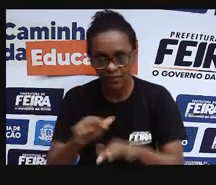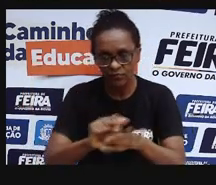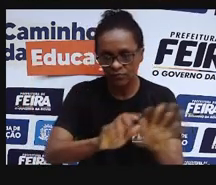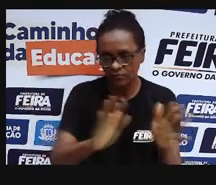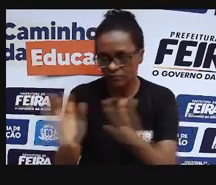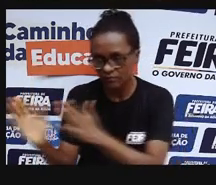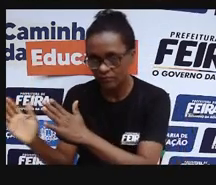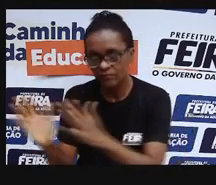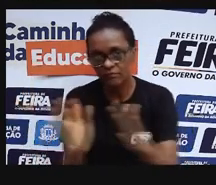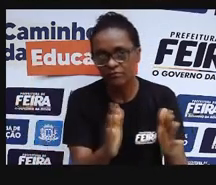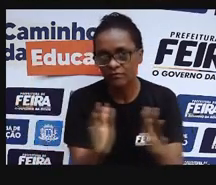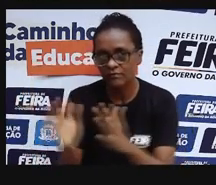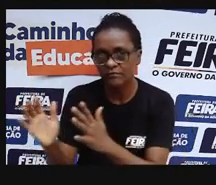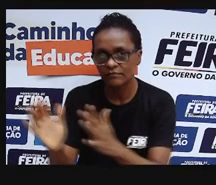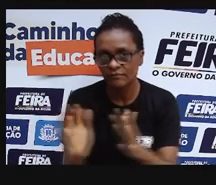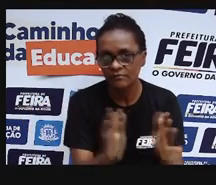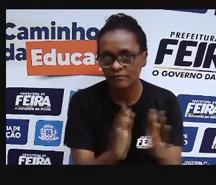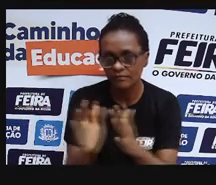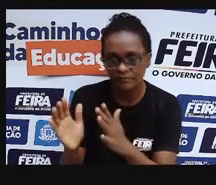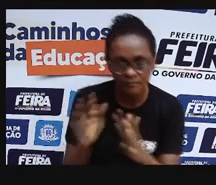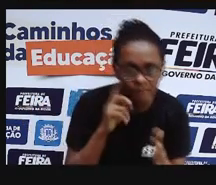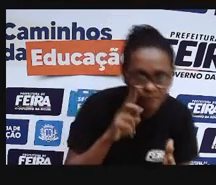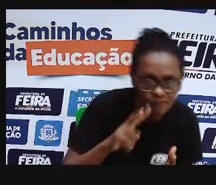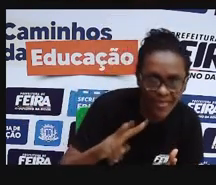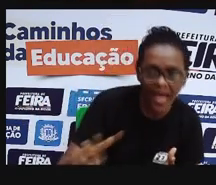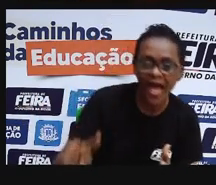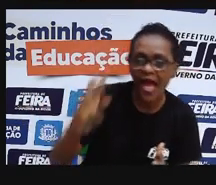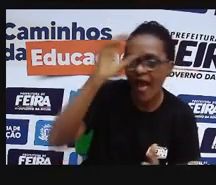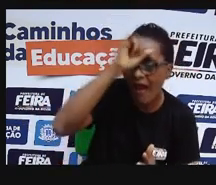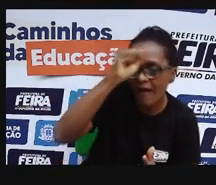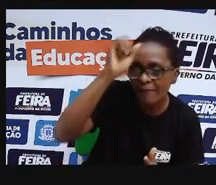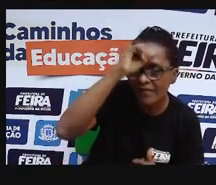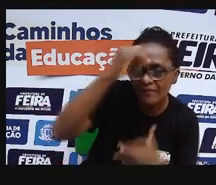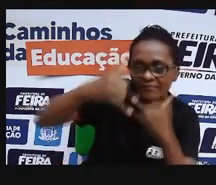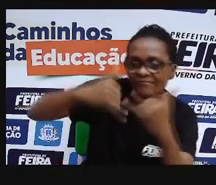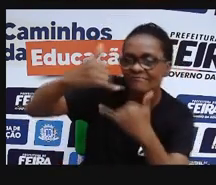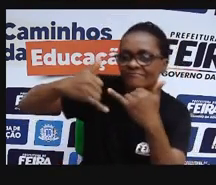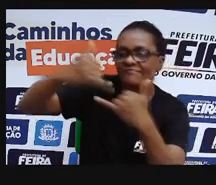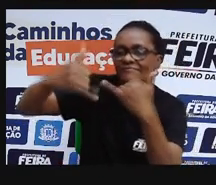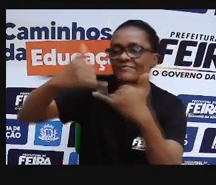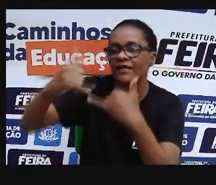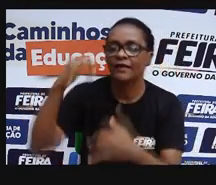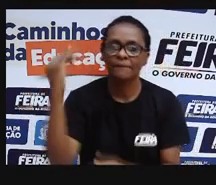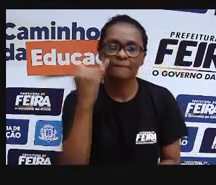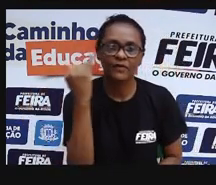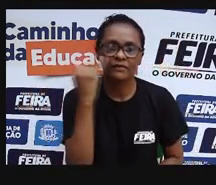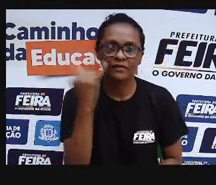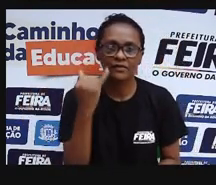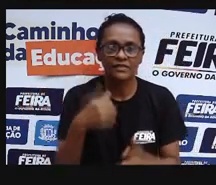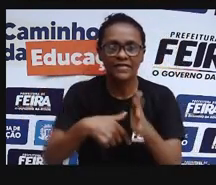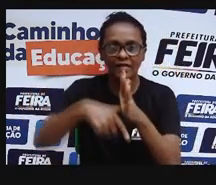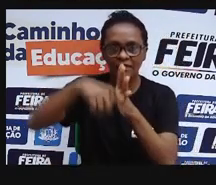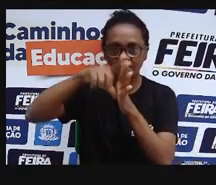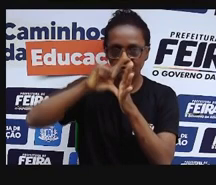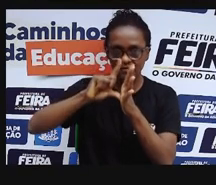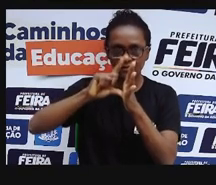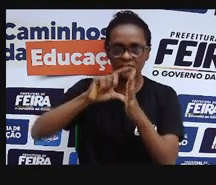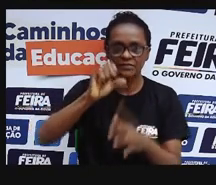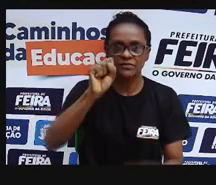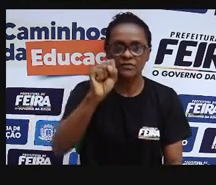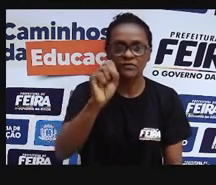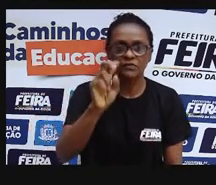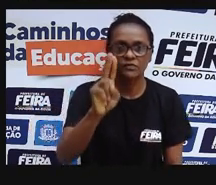sistema único de saúde, tá? E, nesse jogo, ele vai nos mostrar que, antes do SUS, que ele só veio